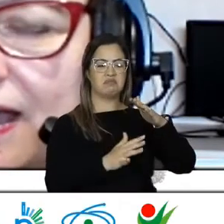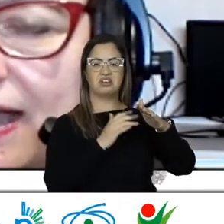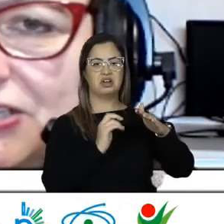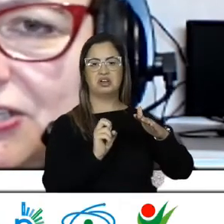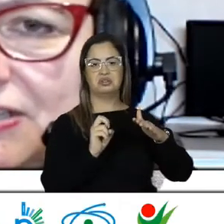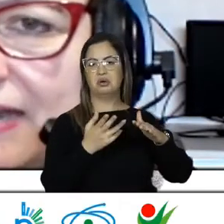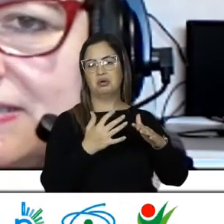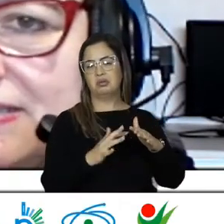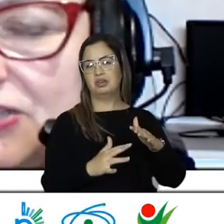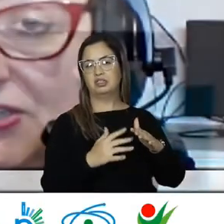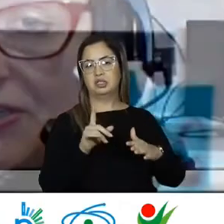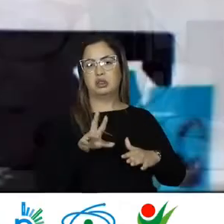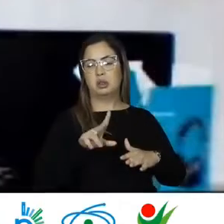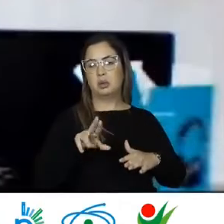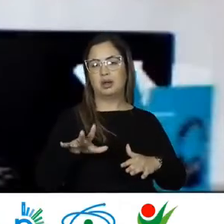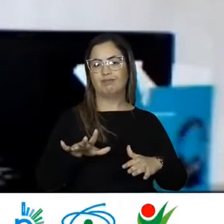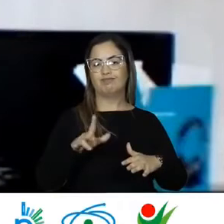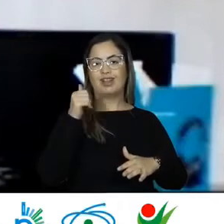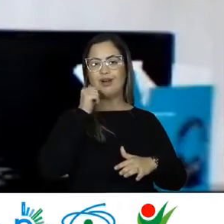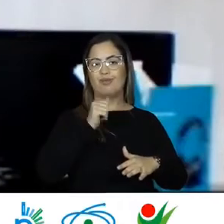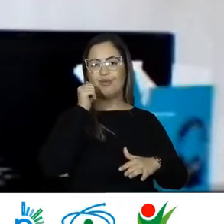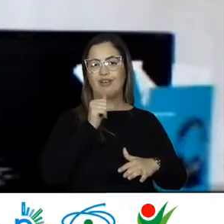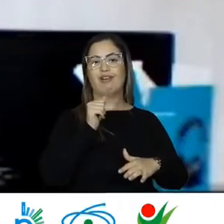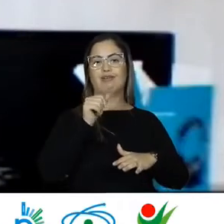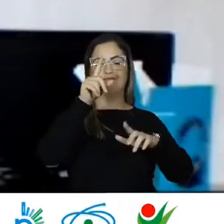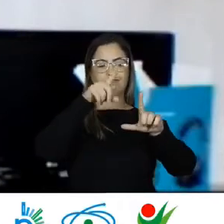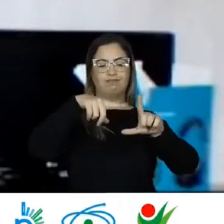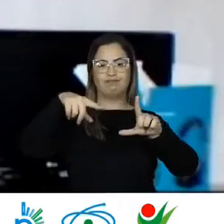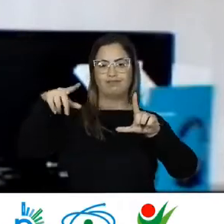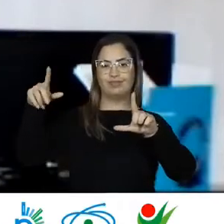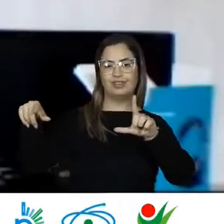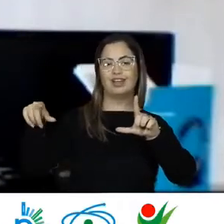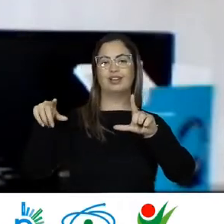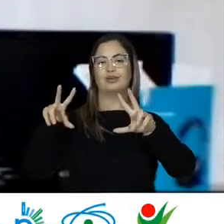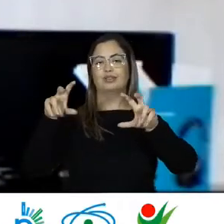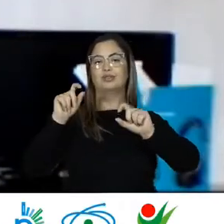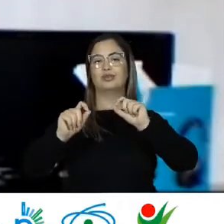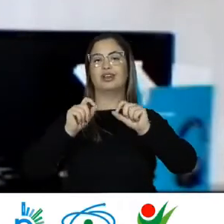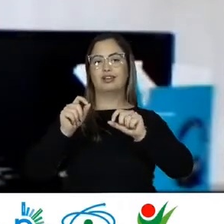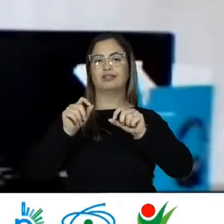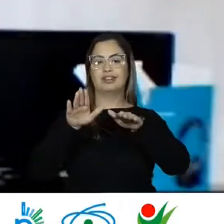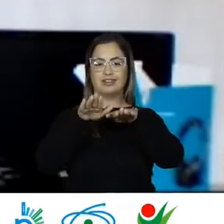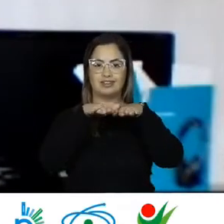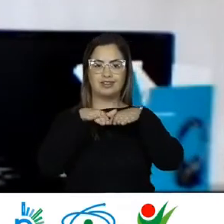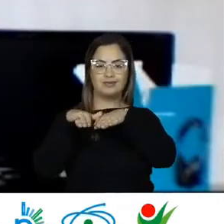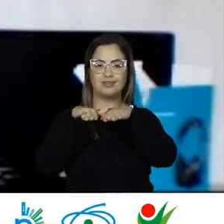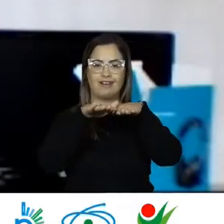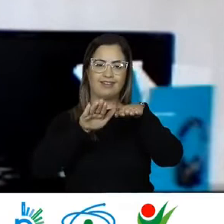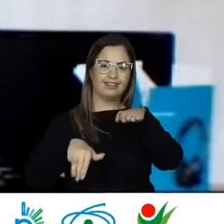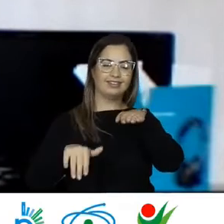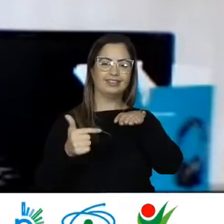A gente está Nas estatísticas Sempre naquela Condição De desprivilégio Para a mulher migrante